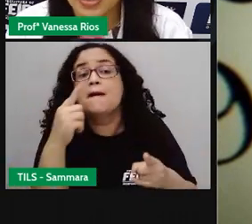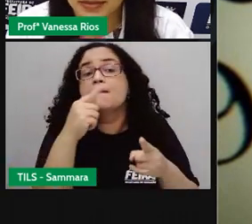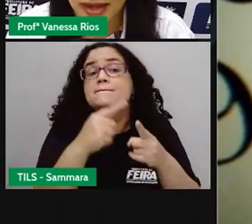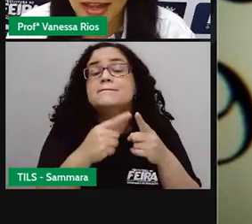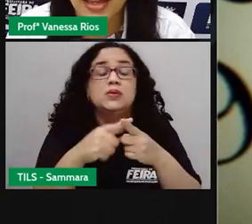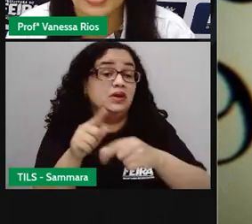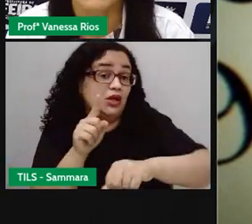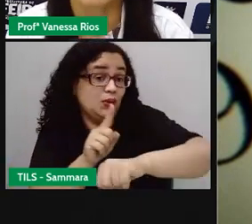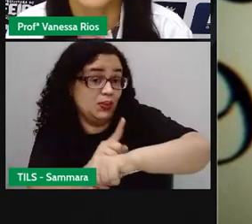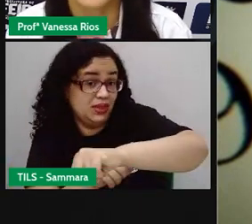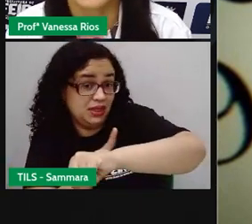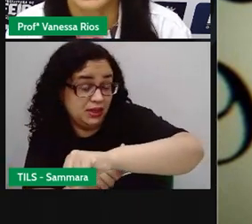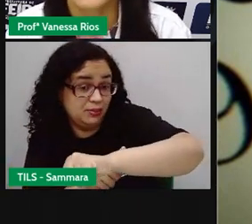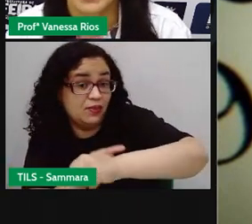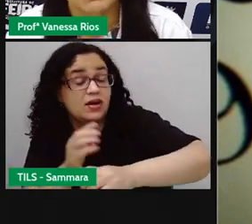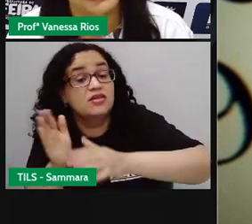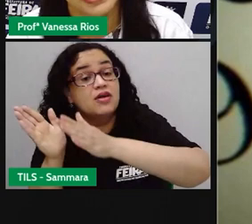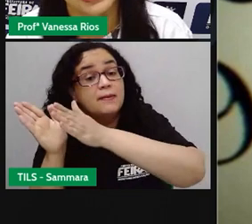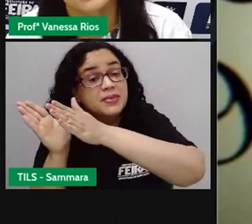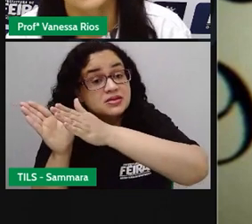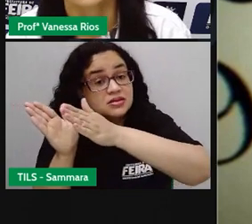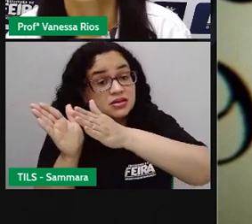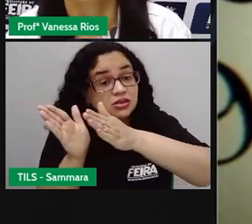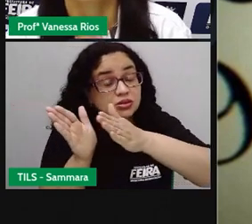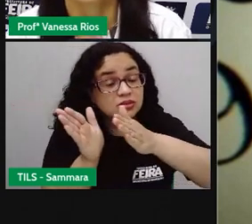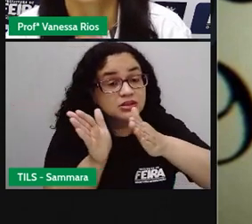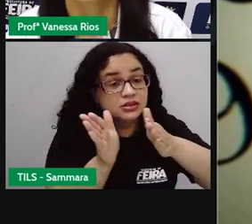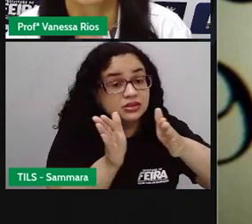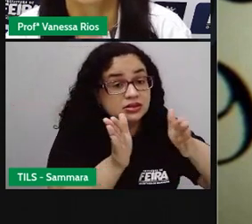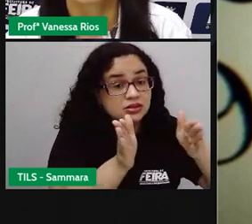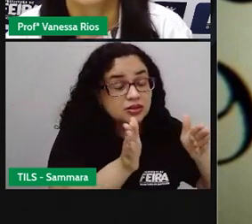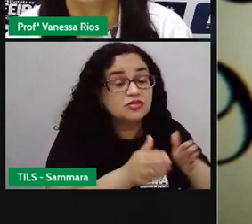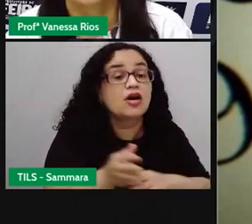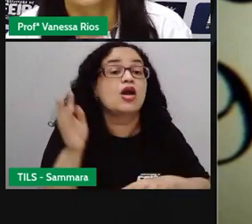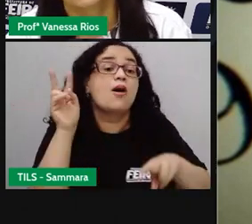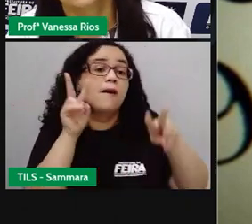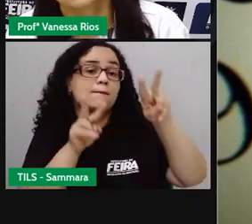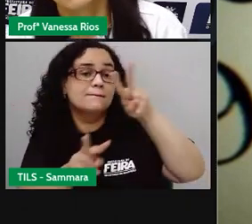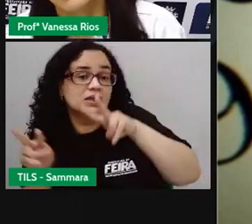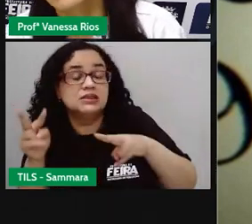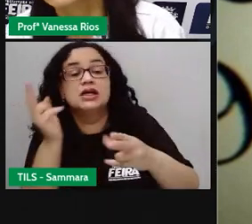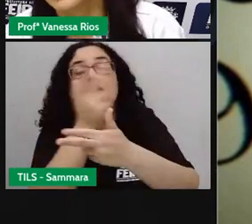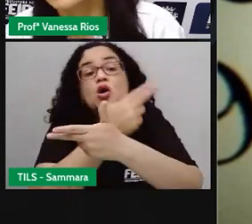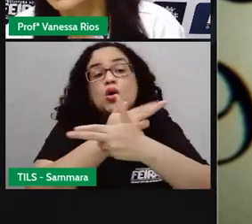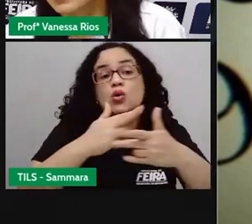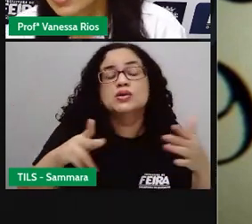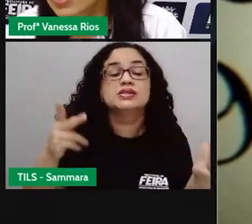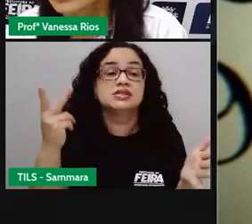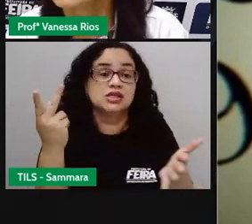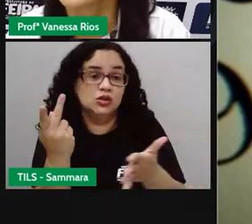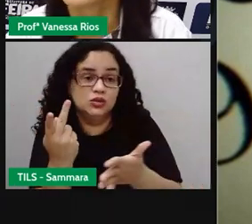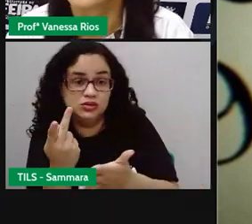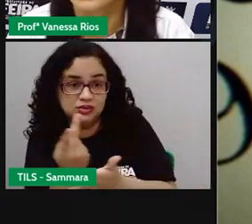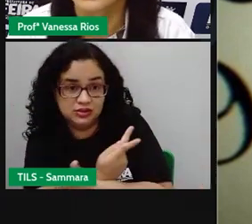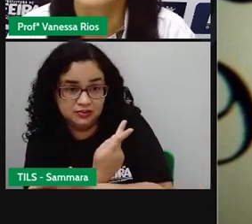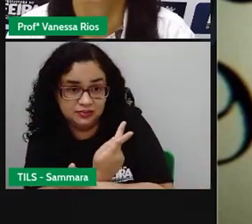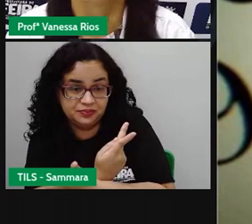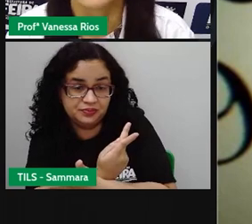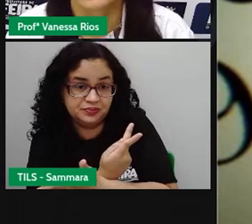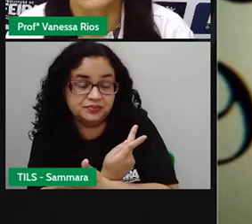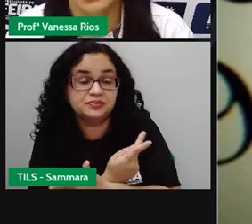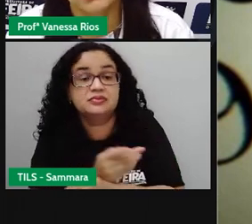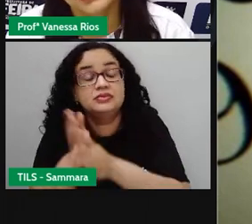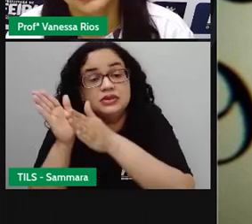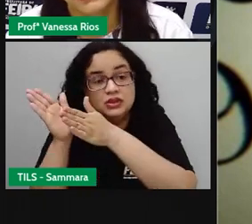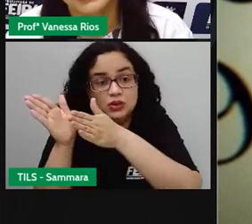tempo é assim, não é? Ele passa, passa e a gente vai observando que as coisas vão acontecendo no decorrer